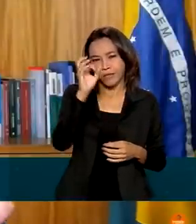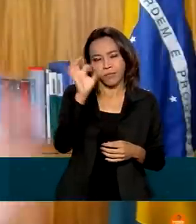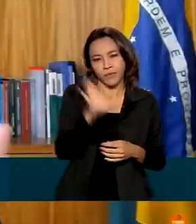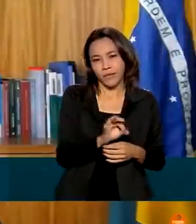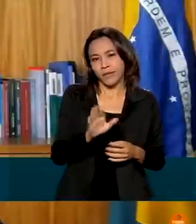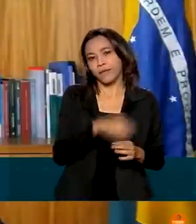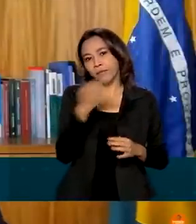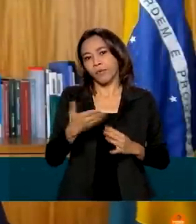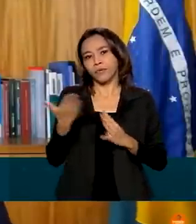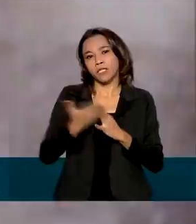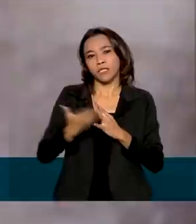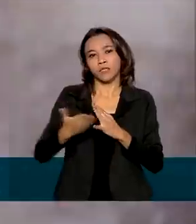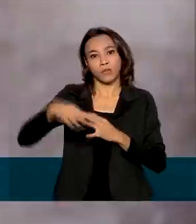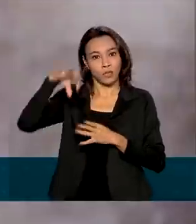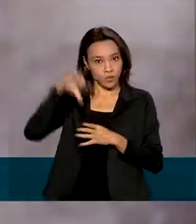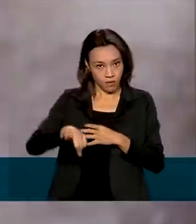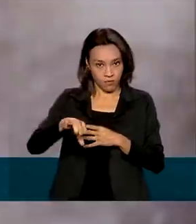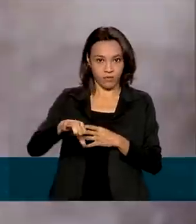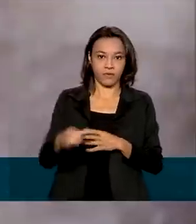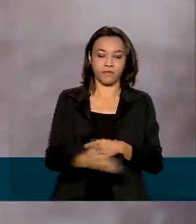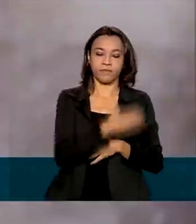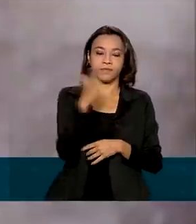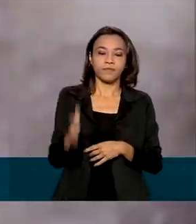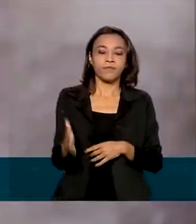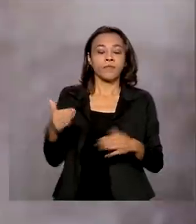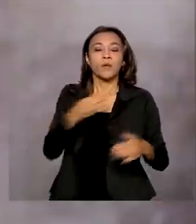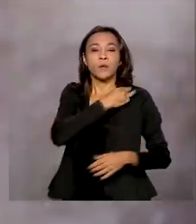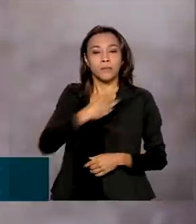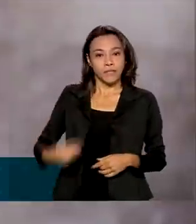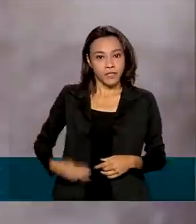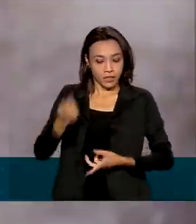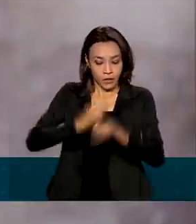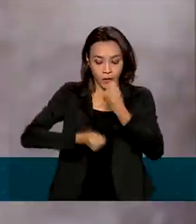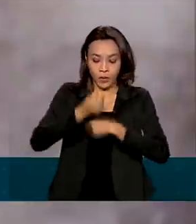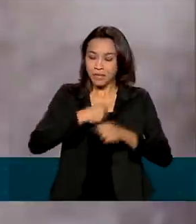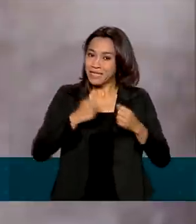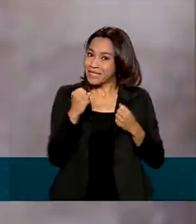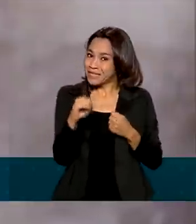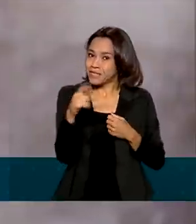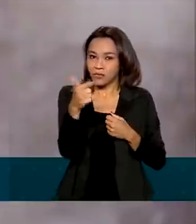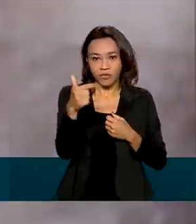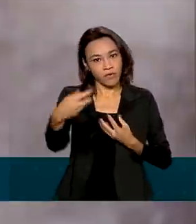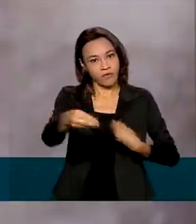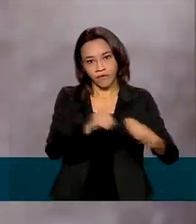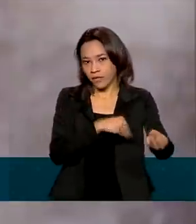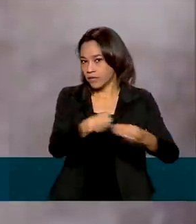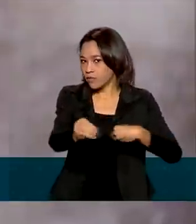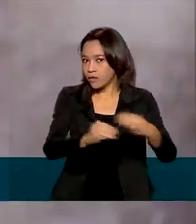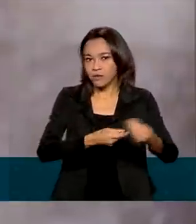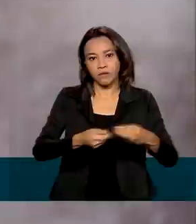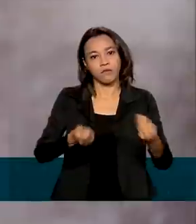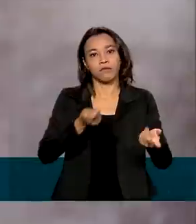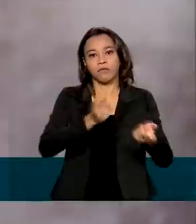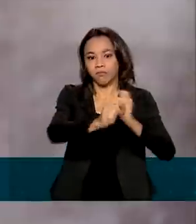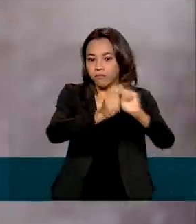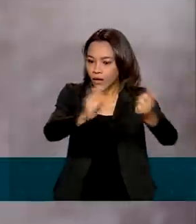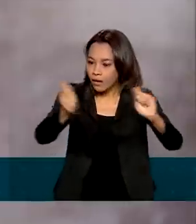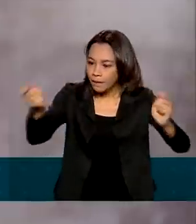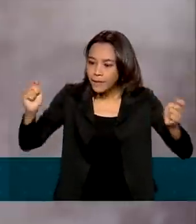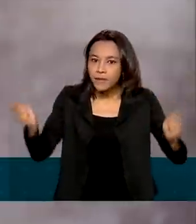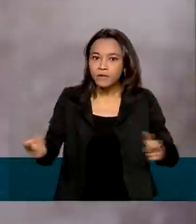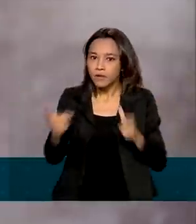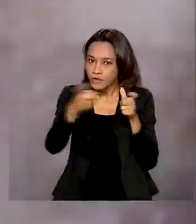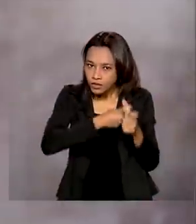prestações iguais anuais. O ministro da Economia lembrou que se não houver uma flexibilização na forma de pagamento dos precatórios,